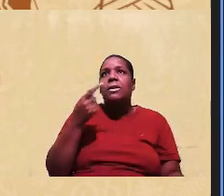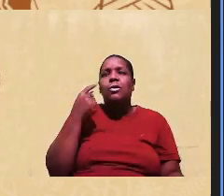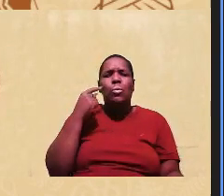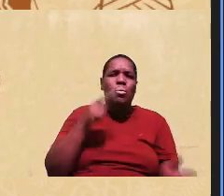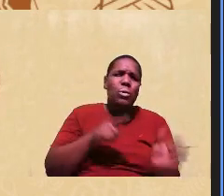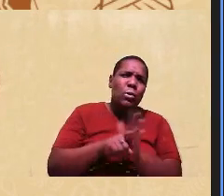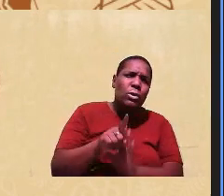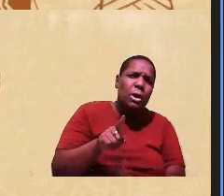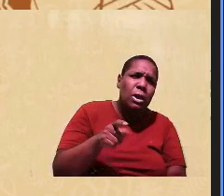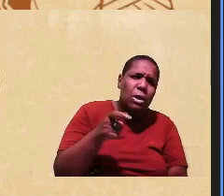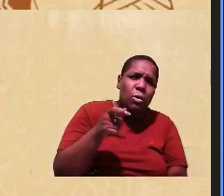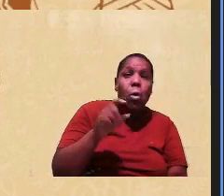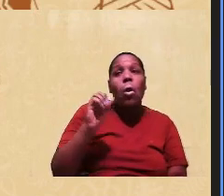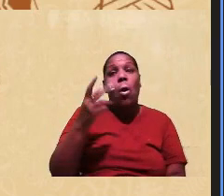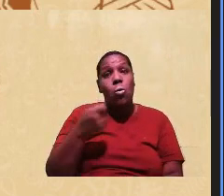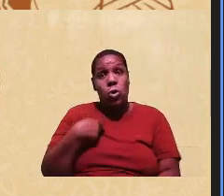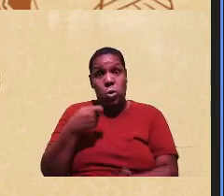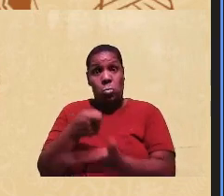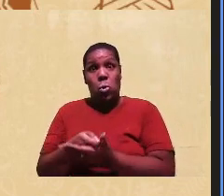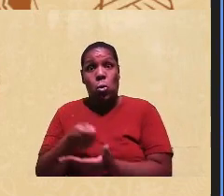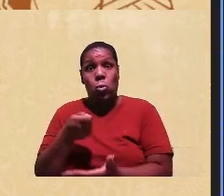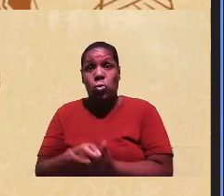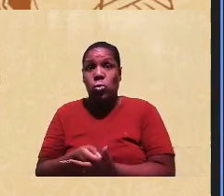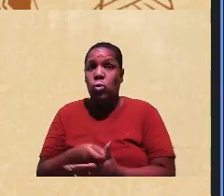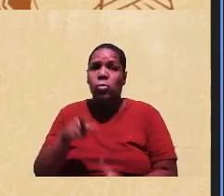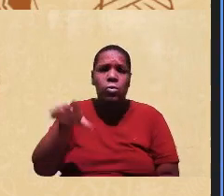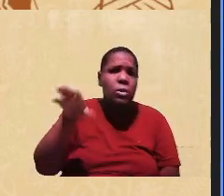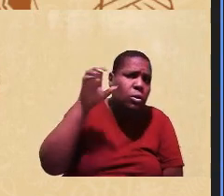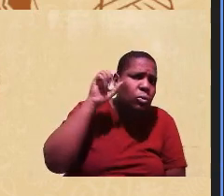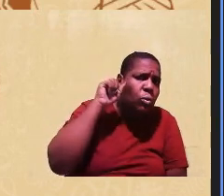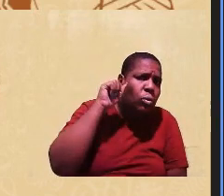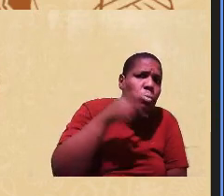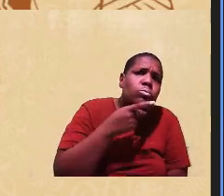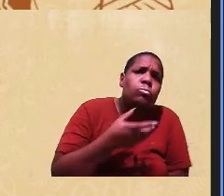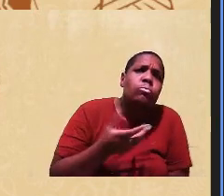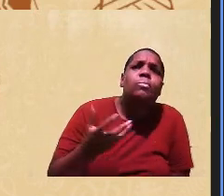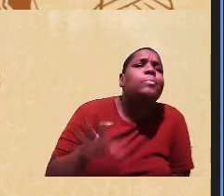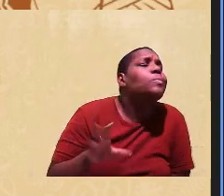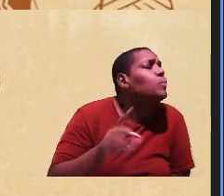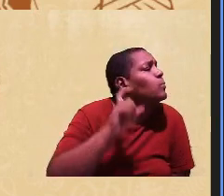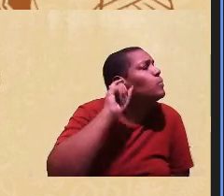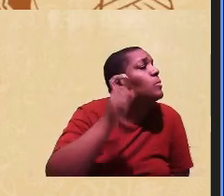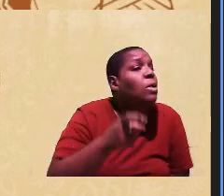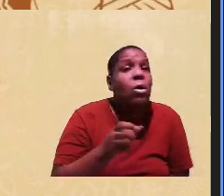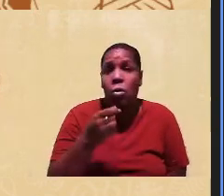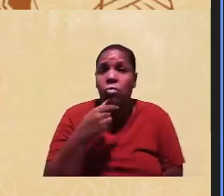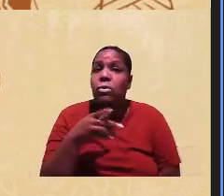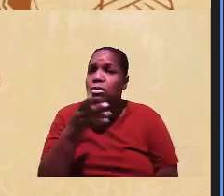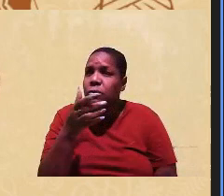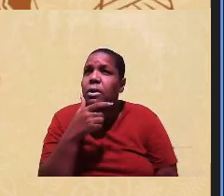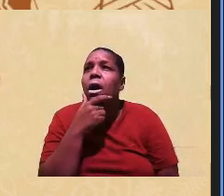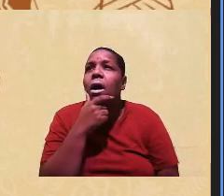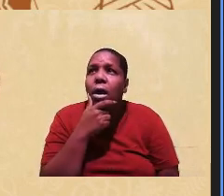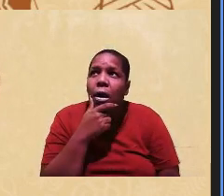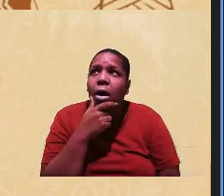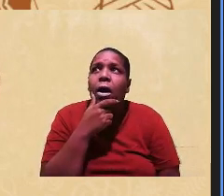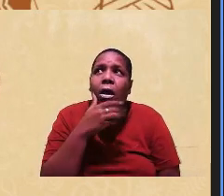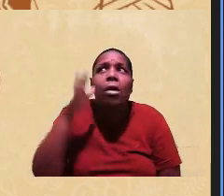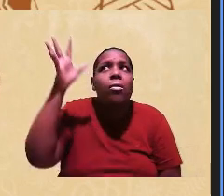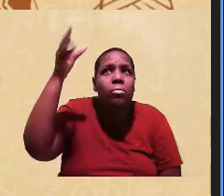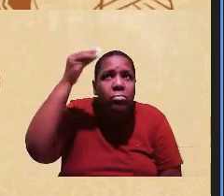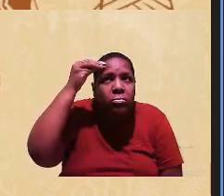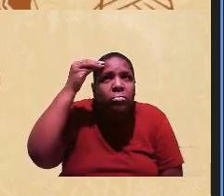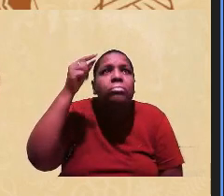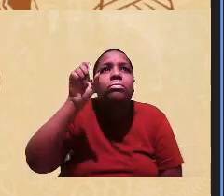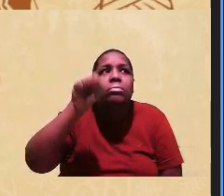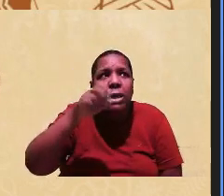fala impondo, você escuta como? Escuta não querendo escutar ou escuta, será que a pessoa tem razão? E